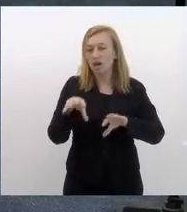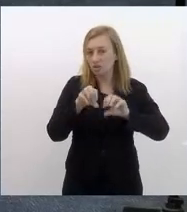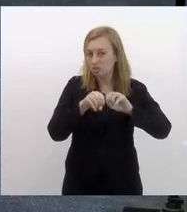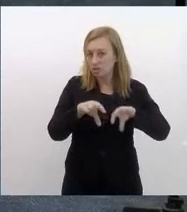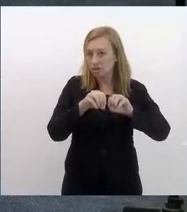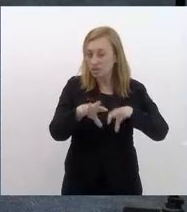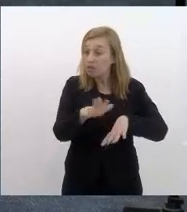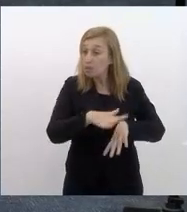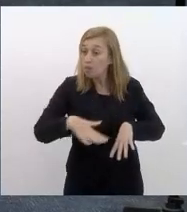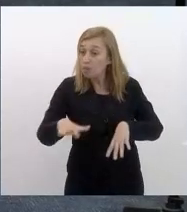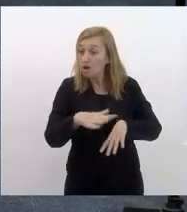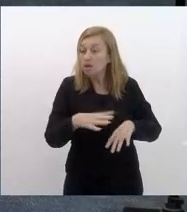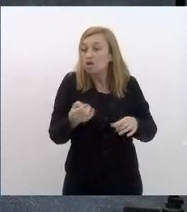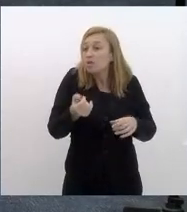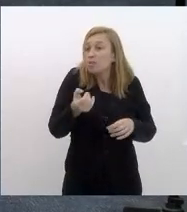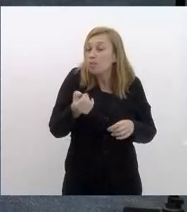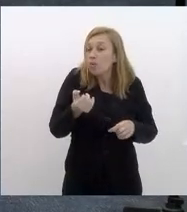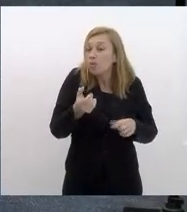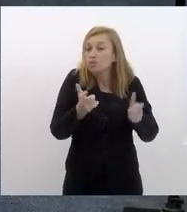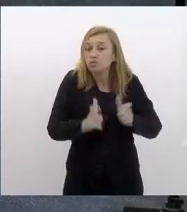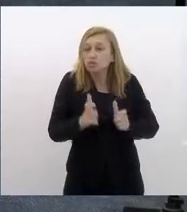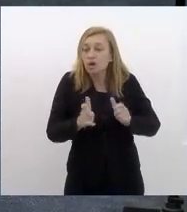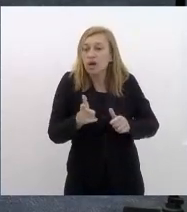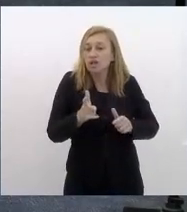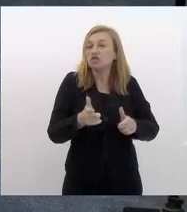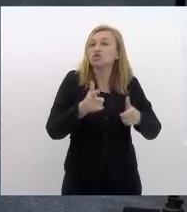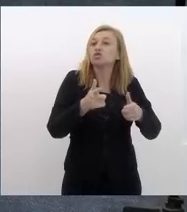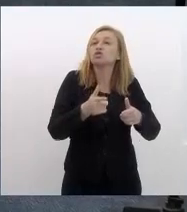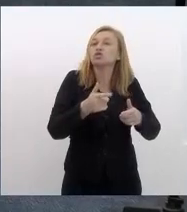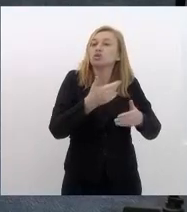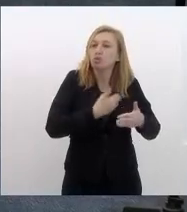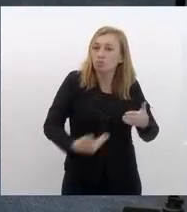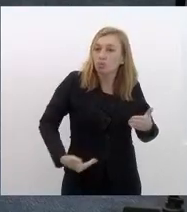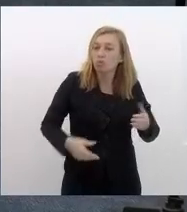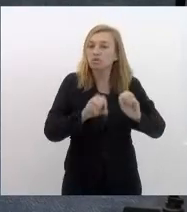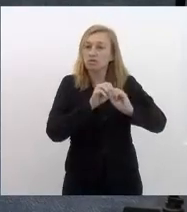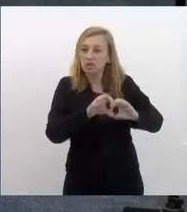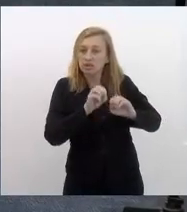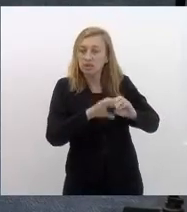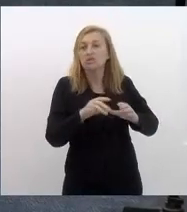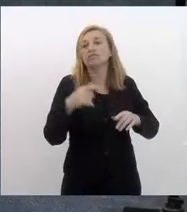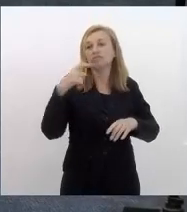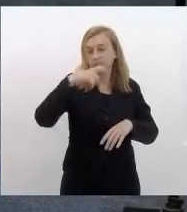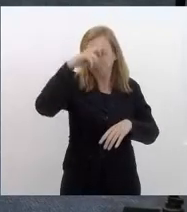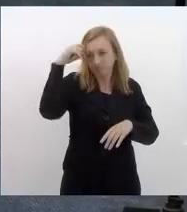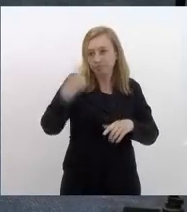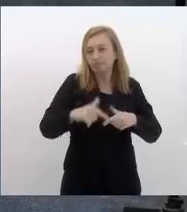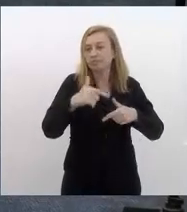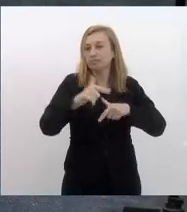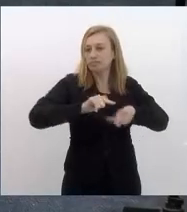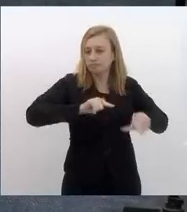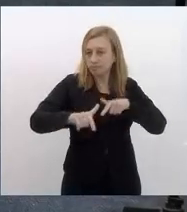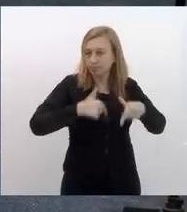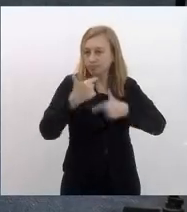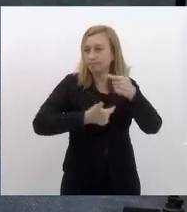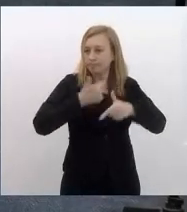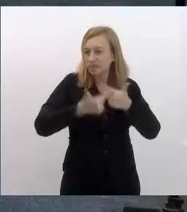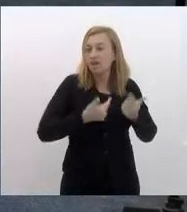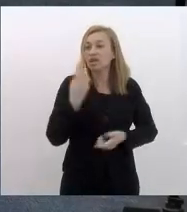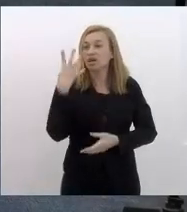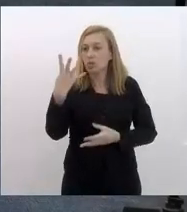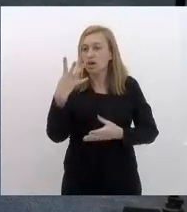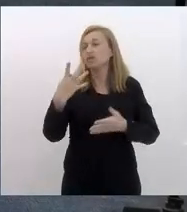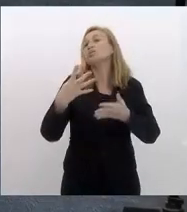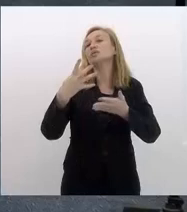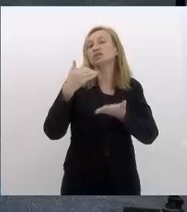poucos equipamentos públicos educacionais e a gente tem trabalhado muito já são quatro secretários deputado Valdeck que a gente está